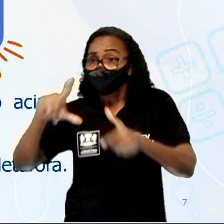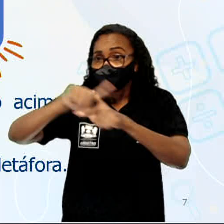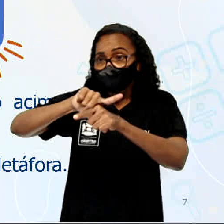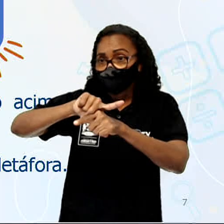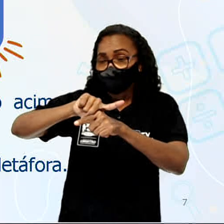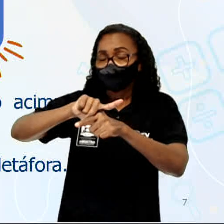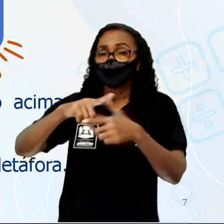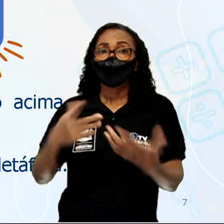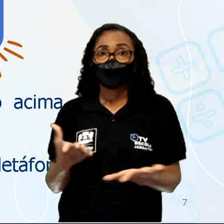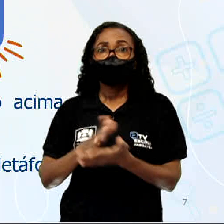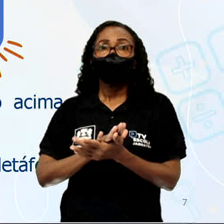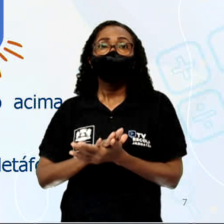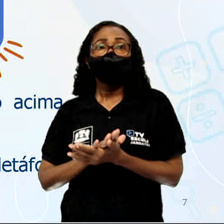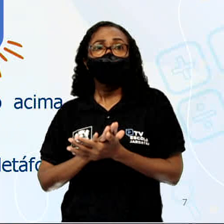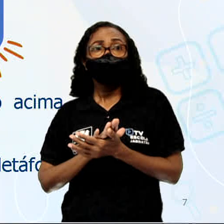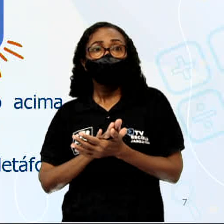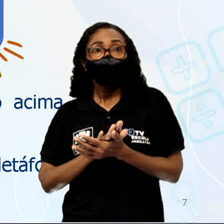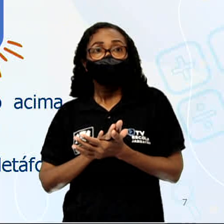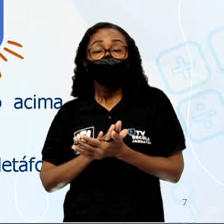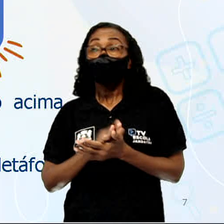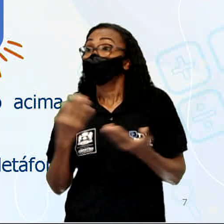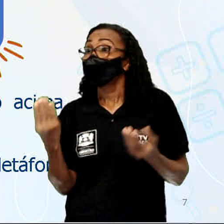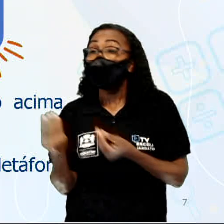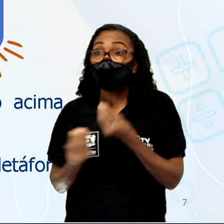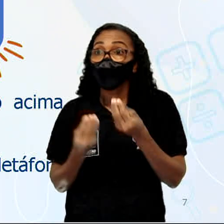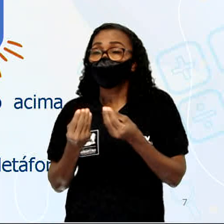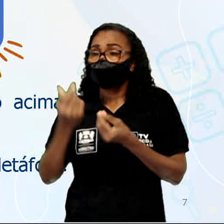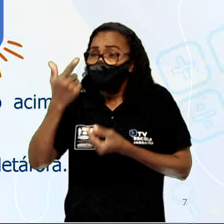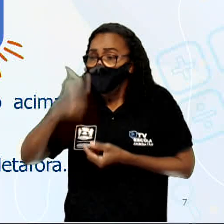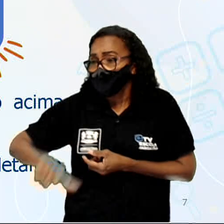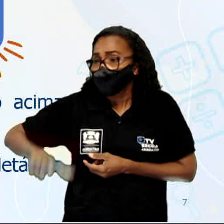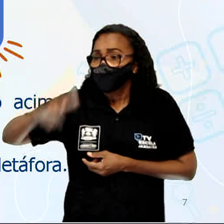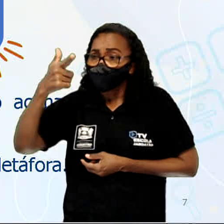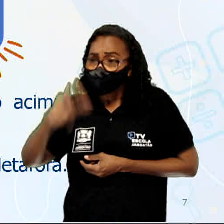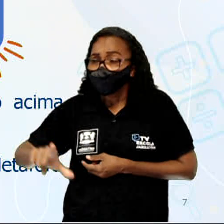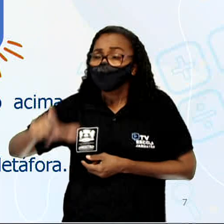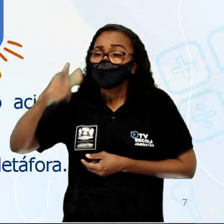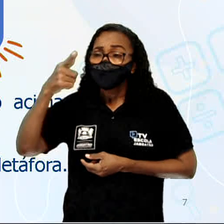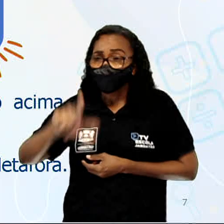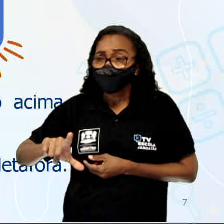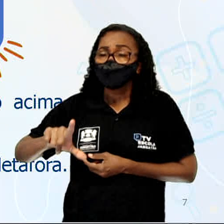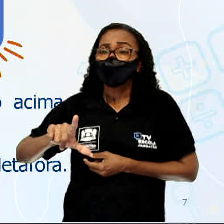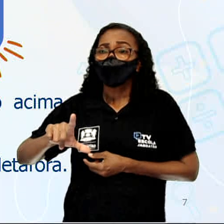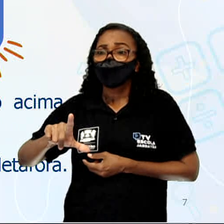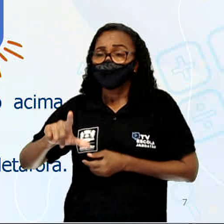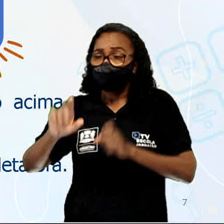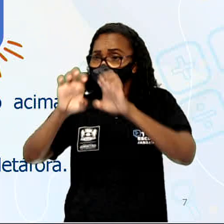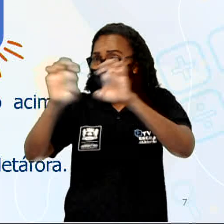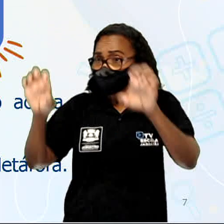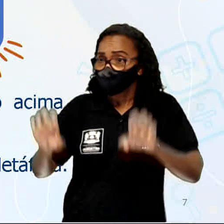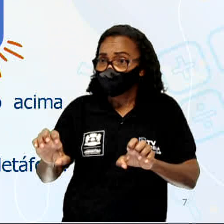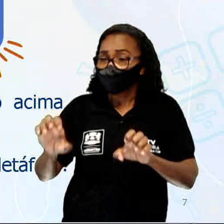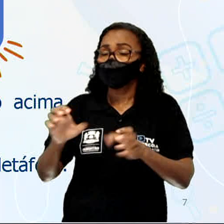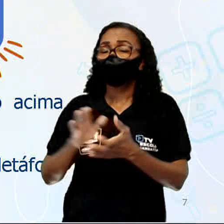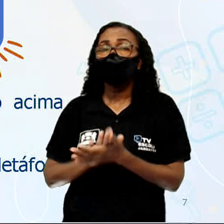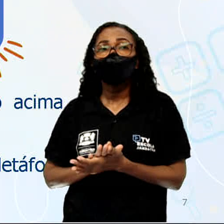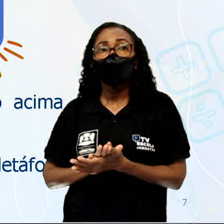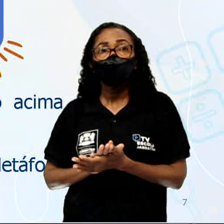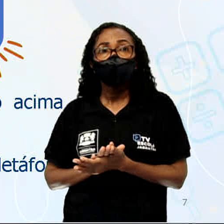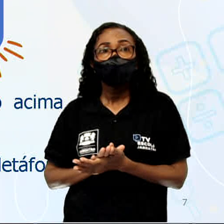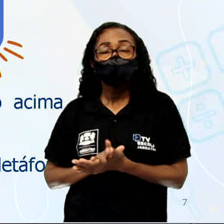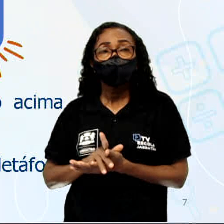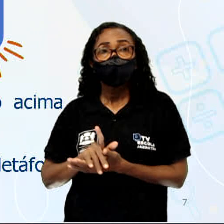reforçada por meio da repetição, atenção, tá? Repetição da seguinte estrutura, que é a seguinte.